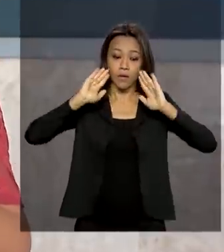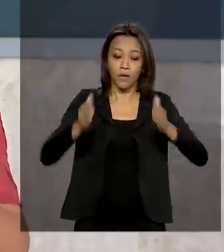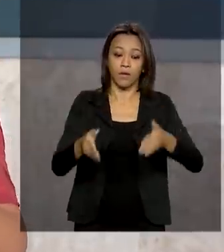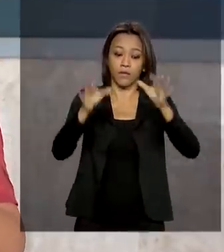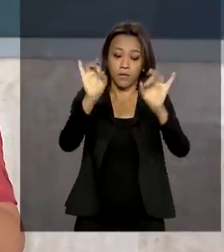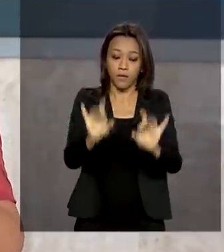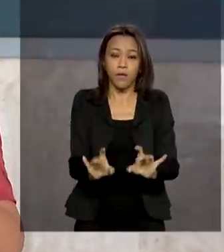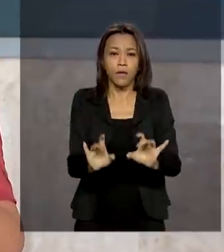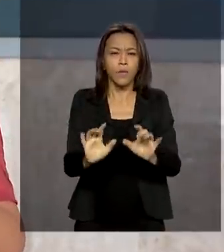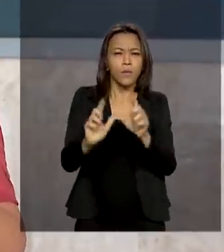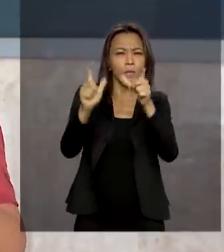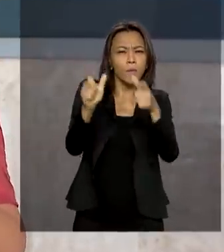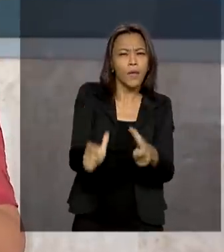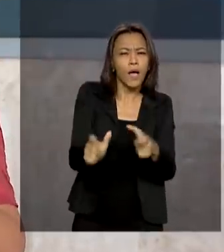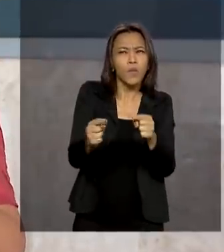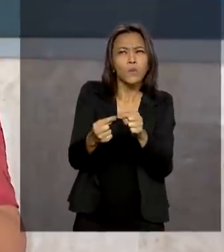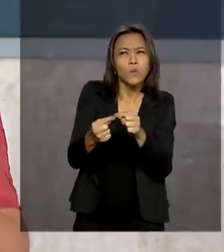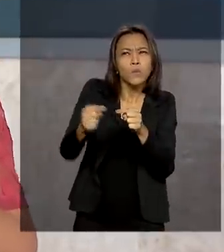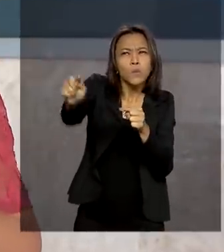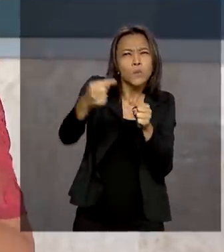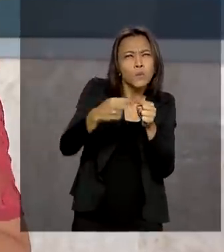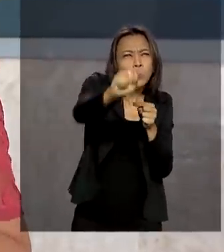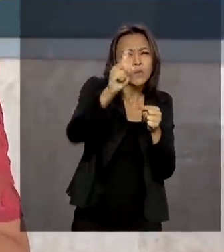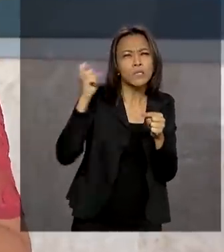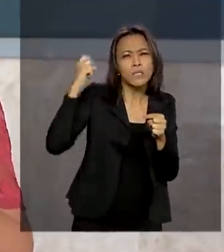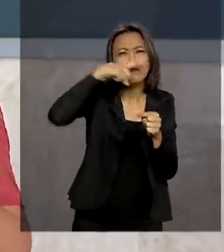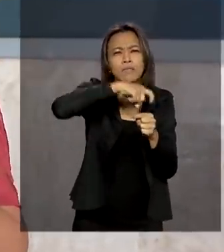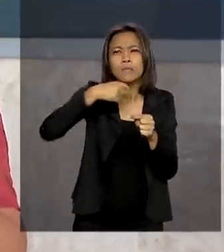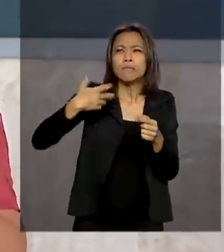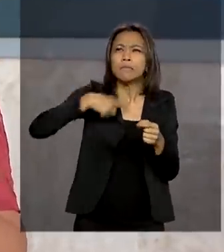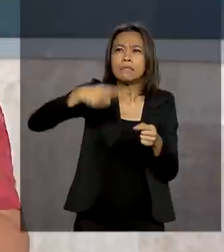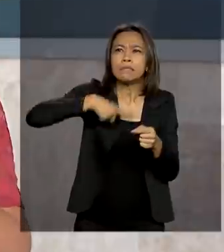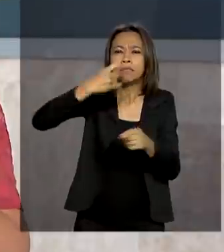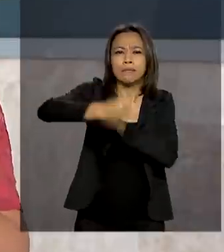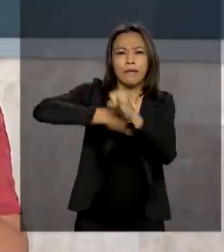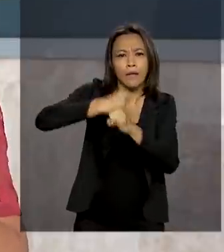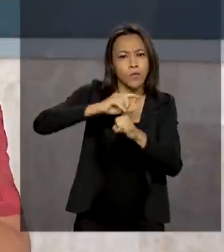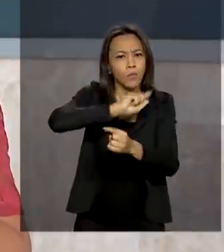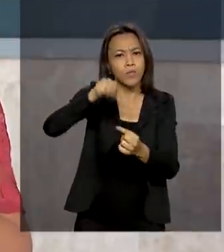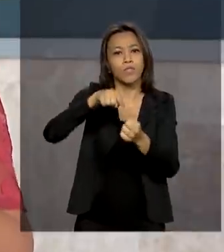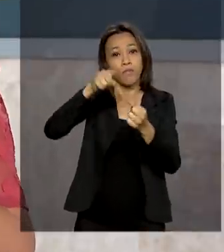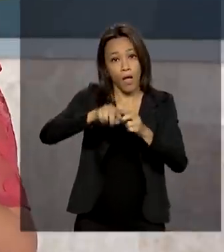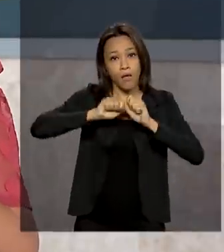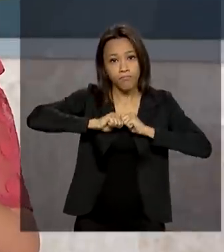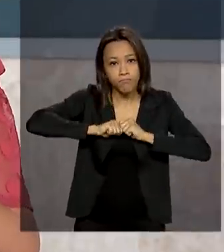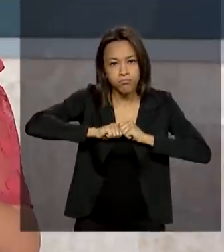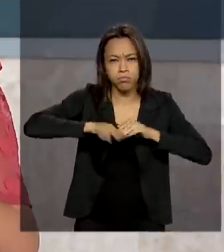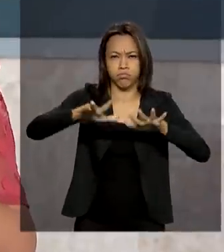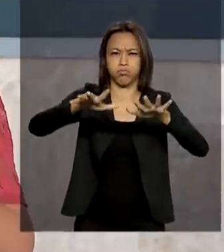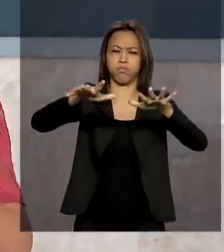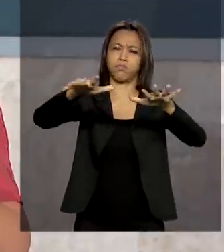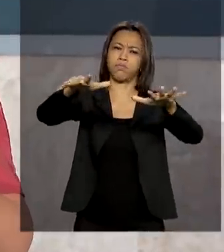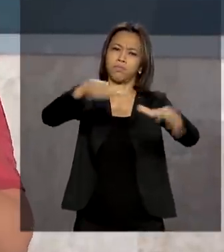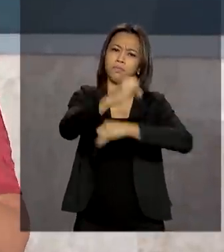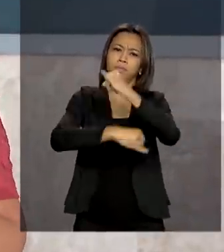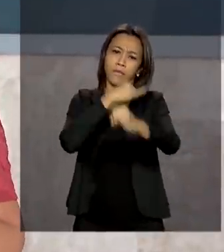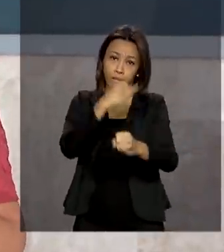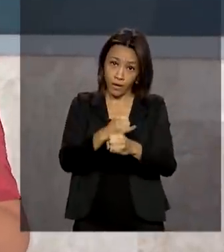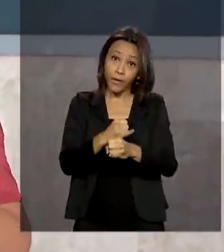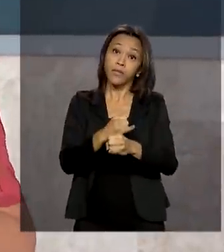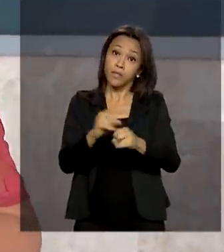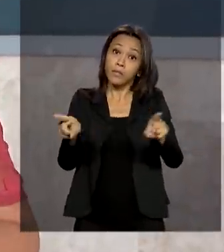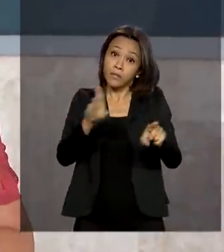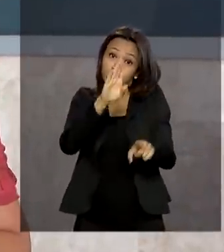naqueles locais que têm falhas nas telecomunicações. A intenção é expandir a internet banda larga e a conexão em